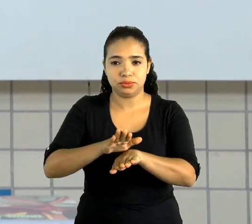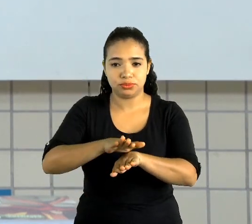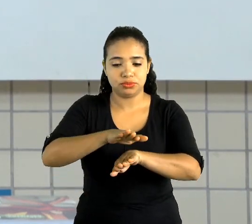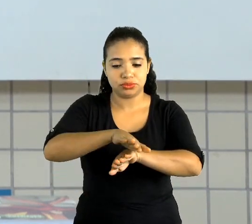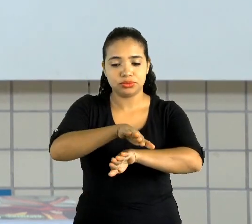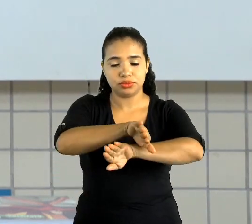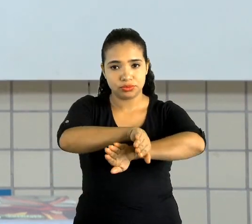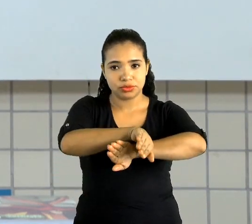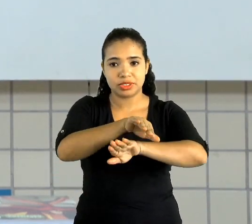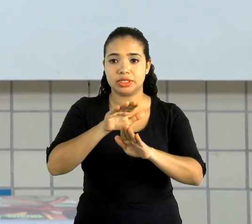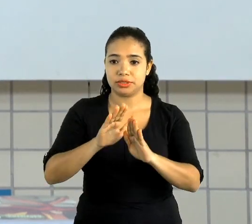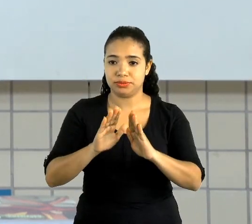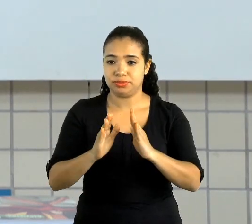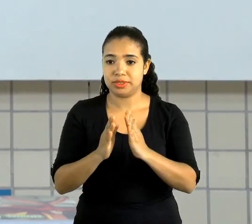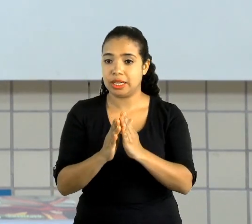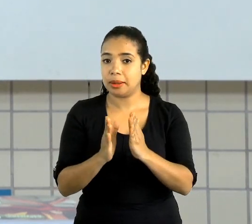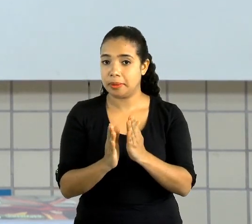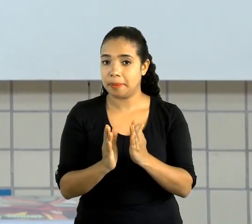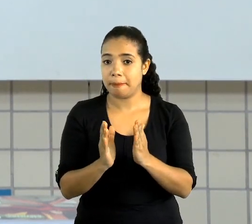essa parte já está pronta.